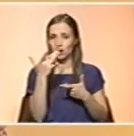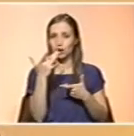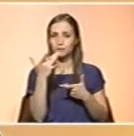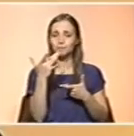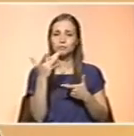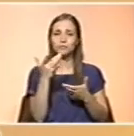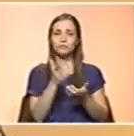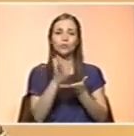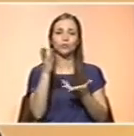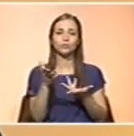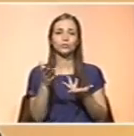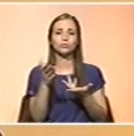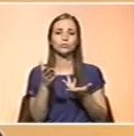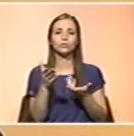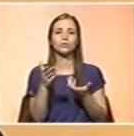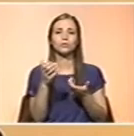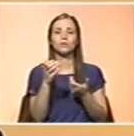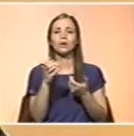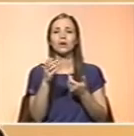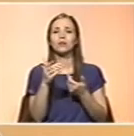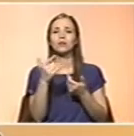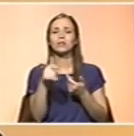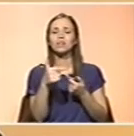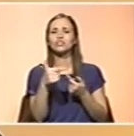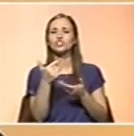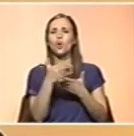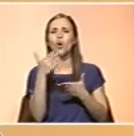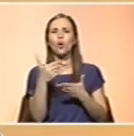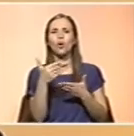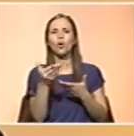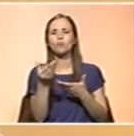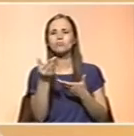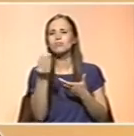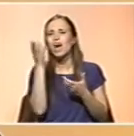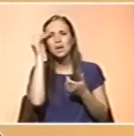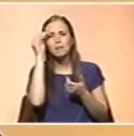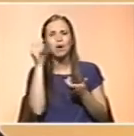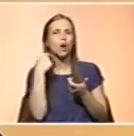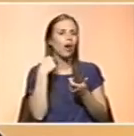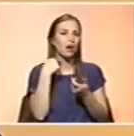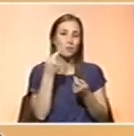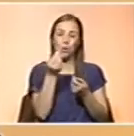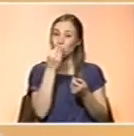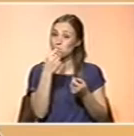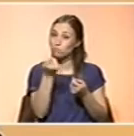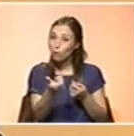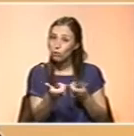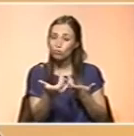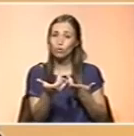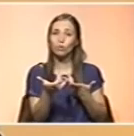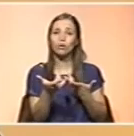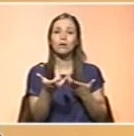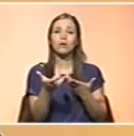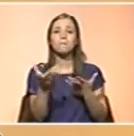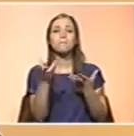caçava, que é um tubérculo, que consome muito pouca proteína de origem animal, muito pouca carne, assim como em outros